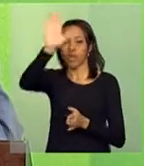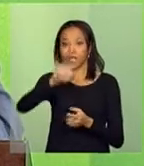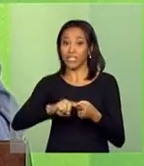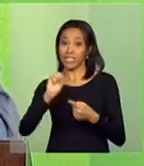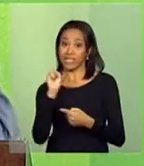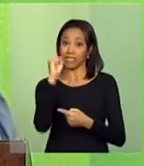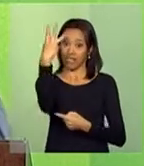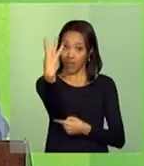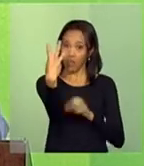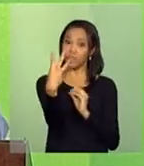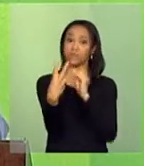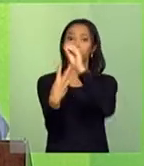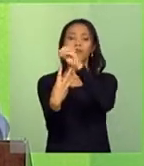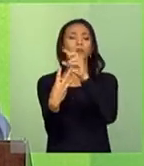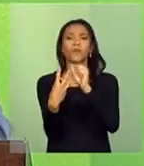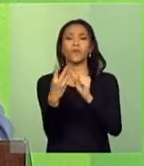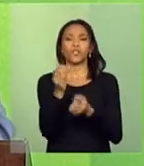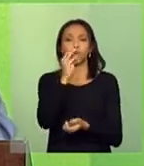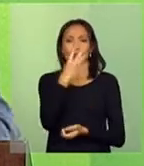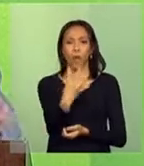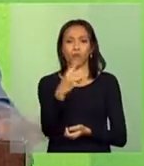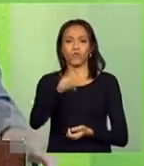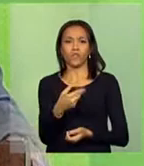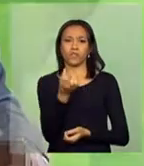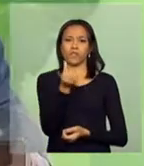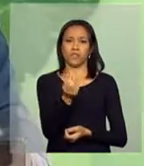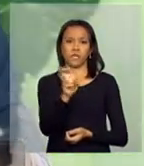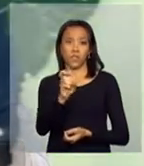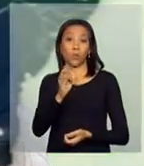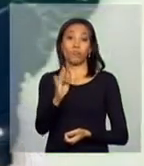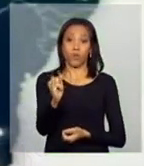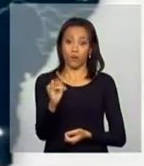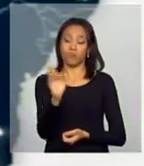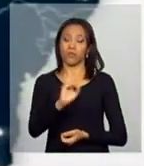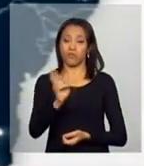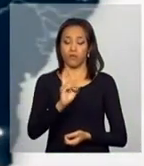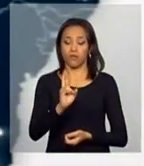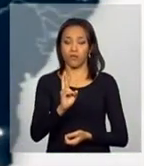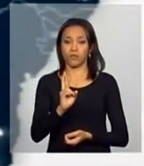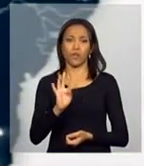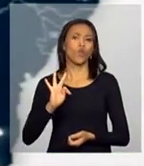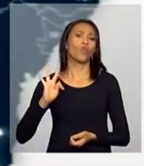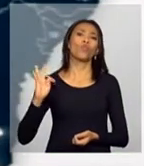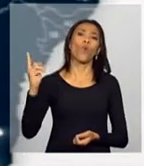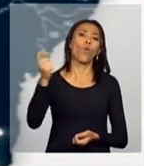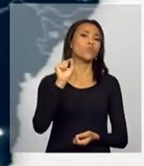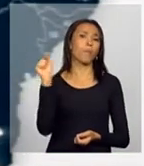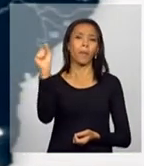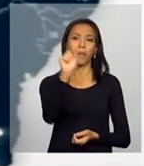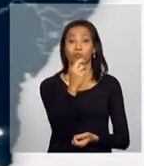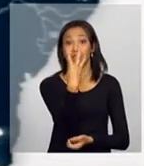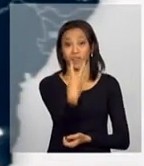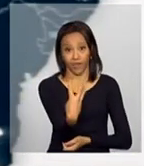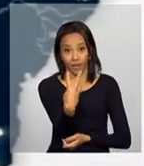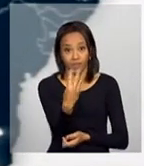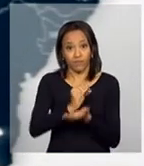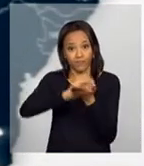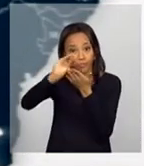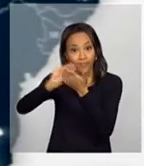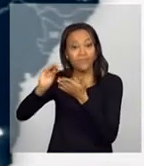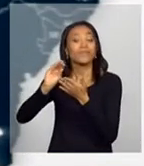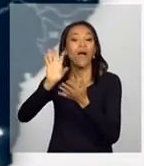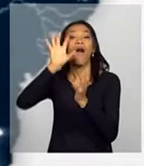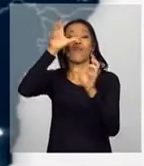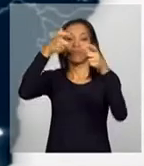empreendimentos, com investimento de 4,5 bilhões de reais. Todos os três investimentos, na